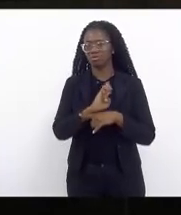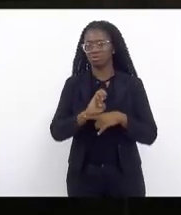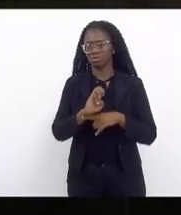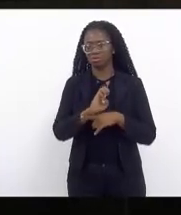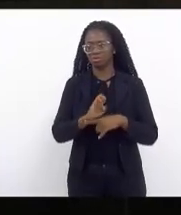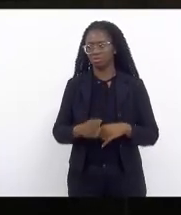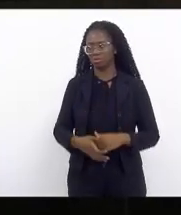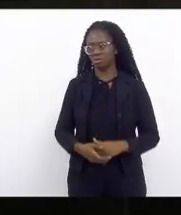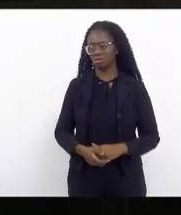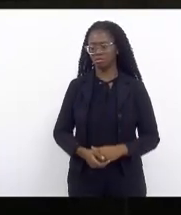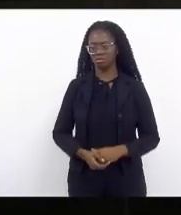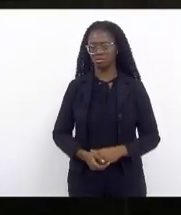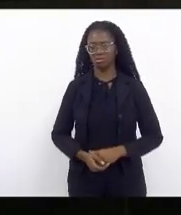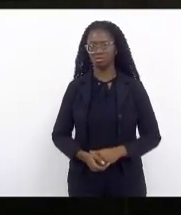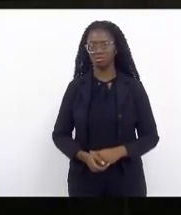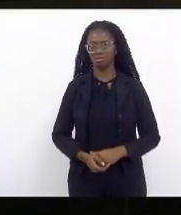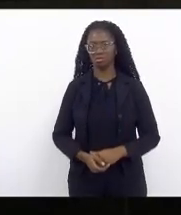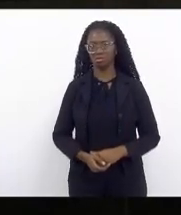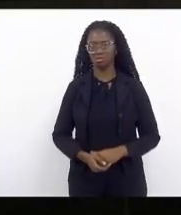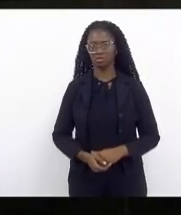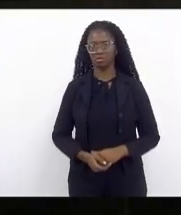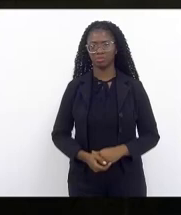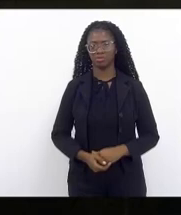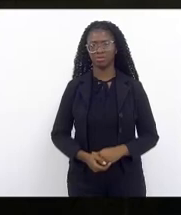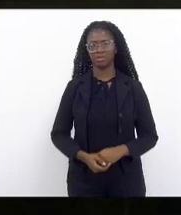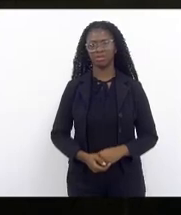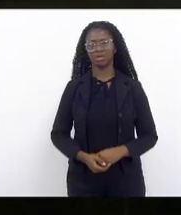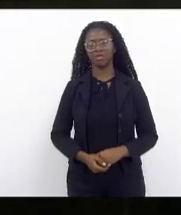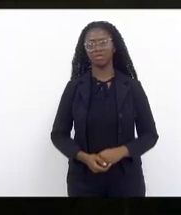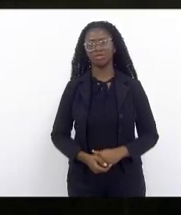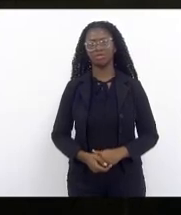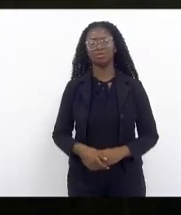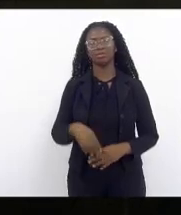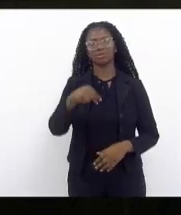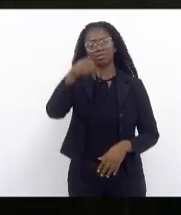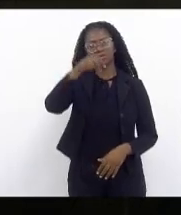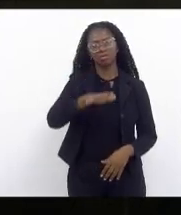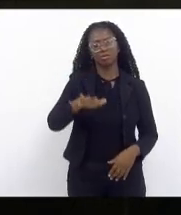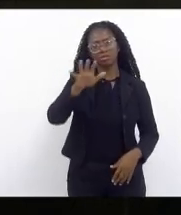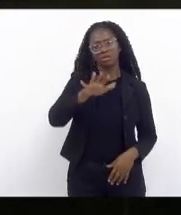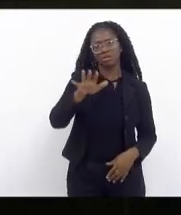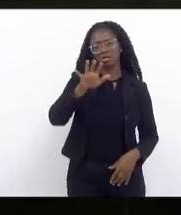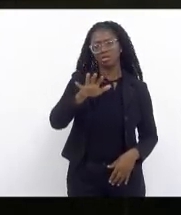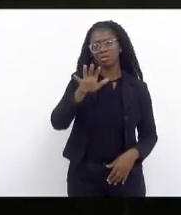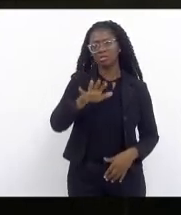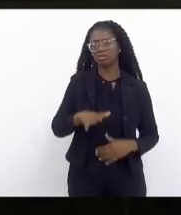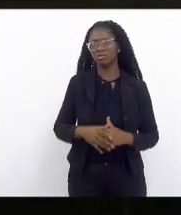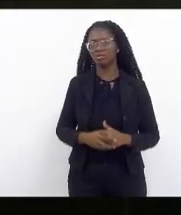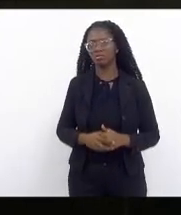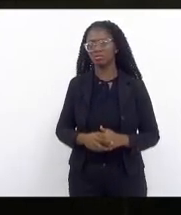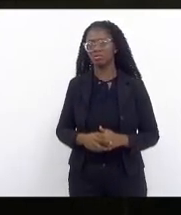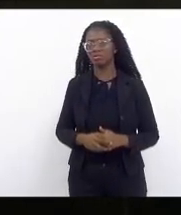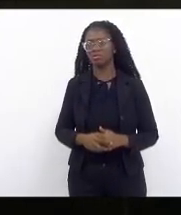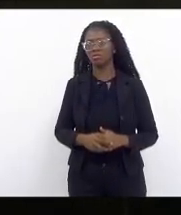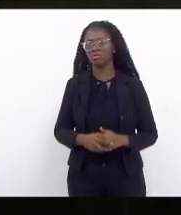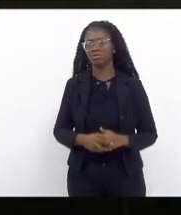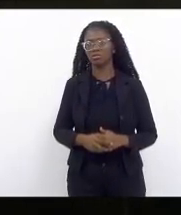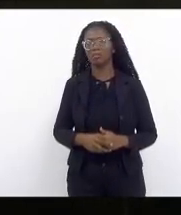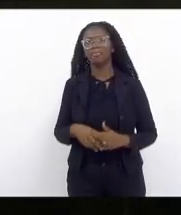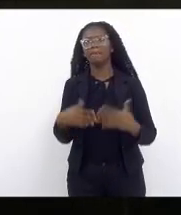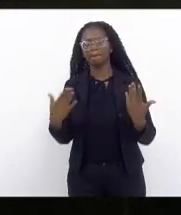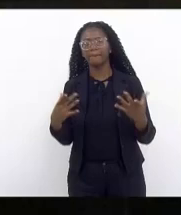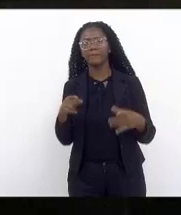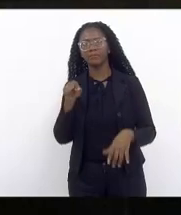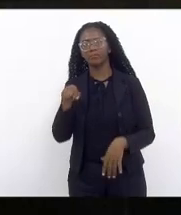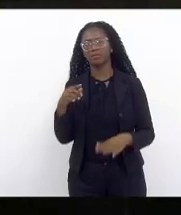maior eficiência na arrecadação racionalização na concessão dos incentivos fiscais um amplo debate que esta